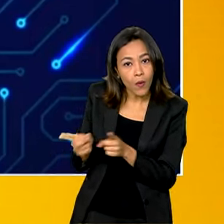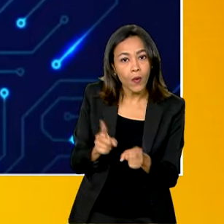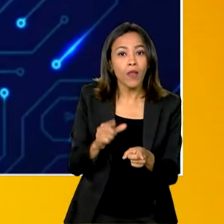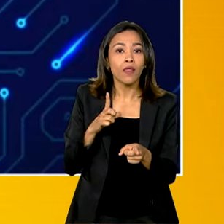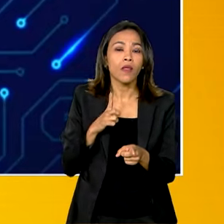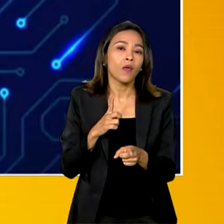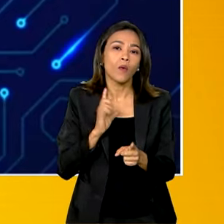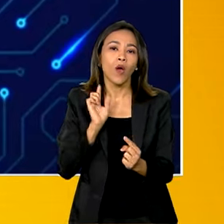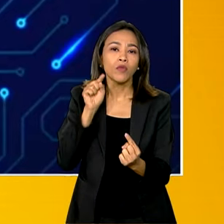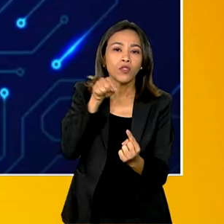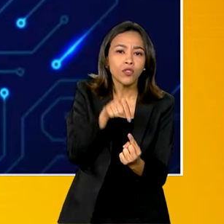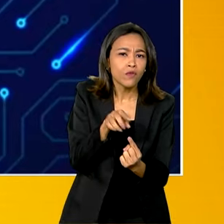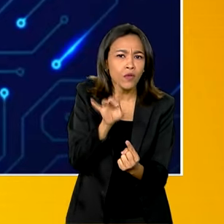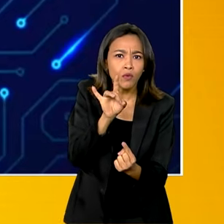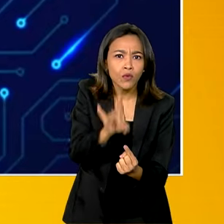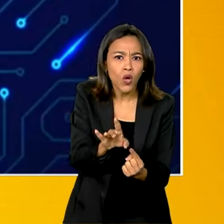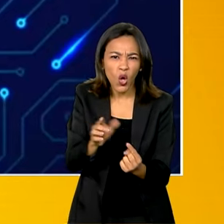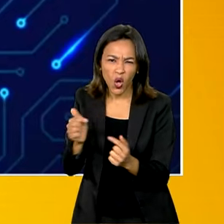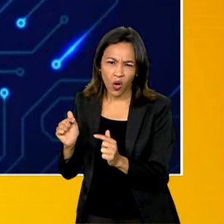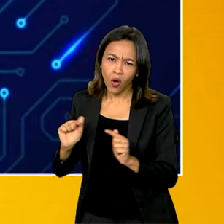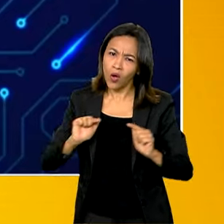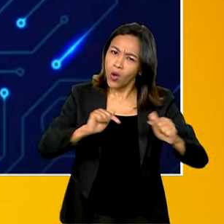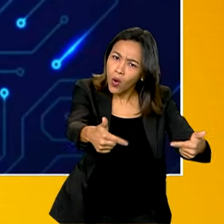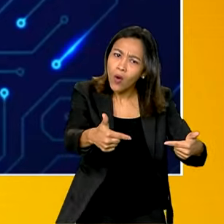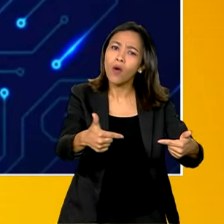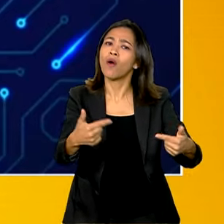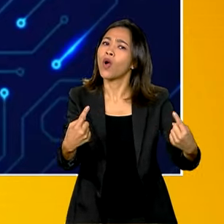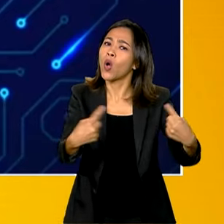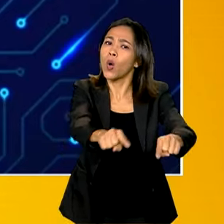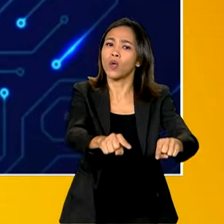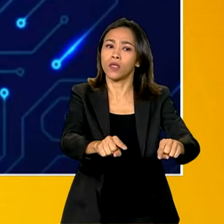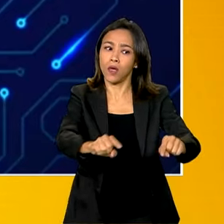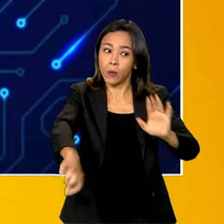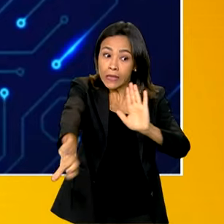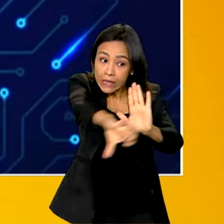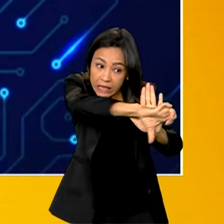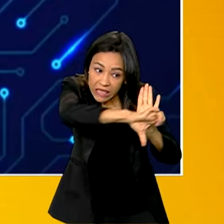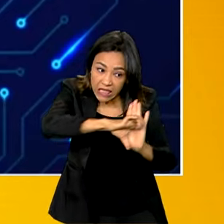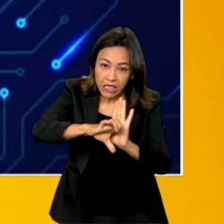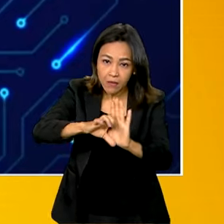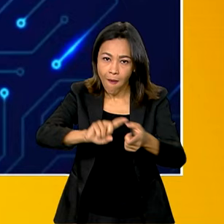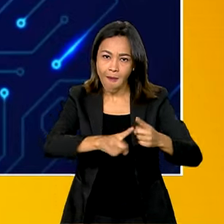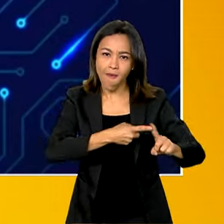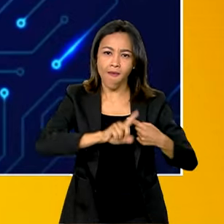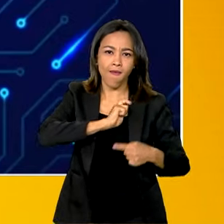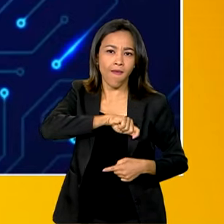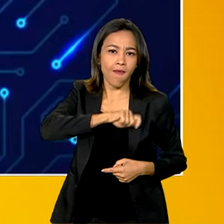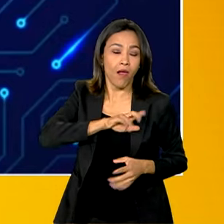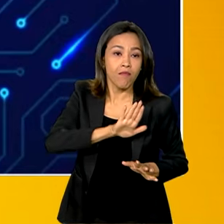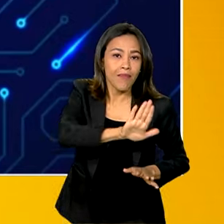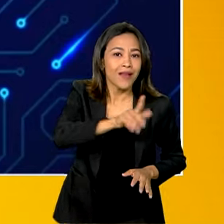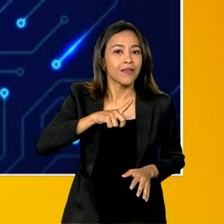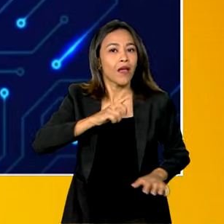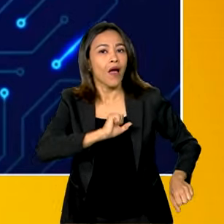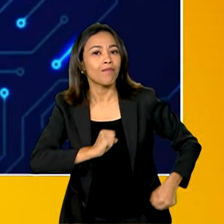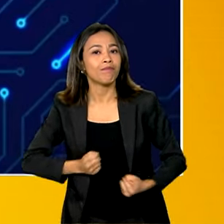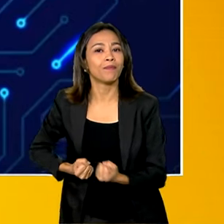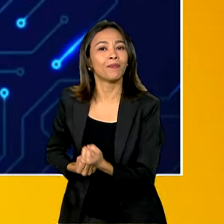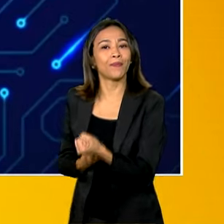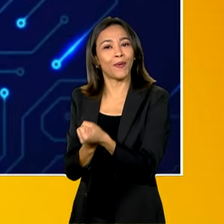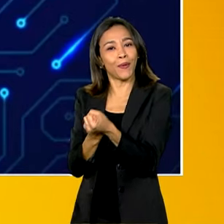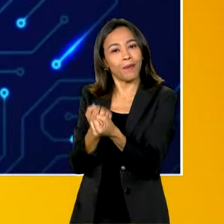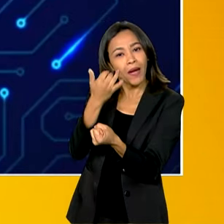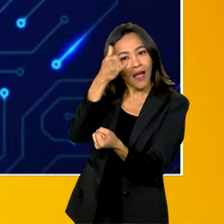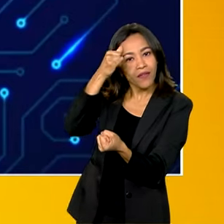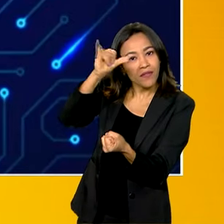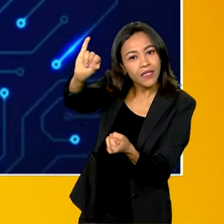a atuação do combate ao crime organizado, mas a atuação em relação ao apoio, à prevenção e até